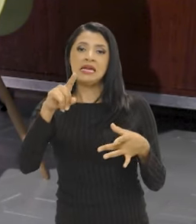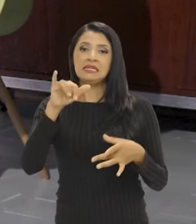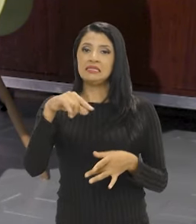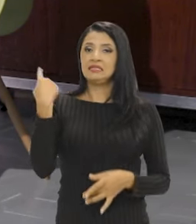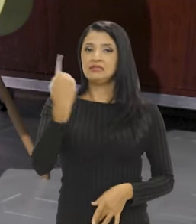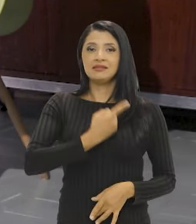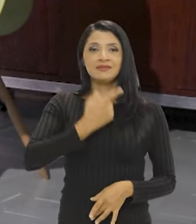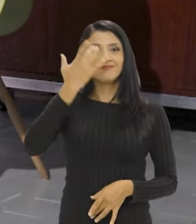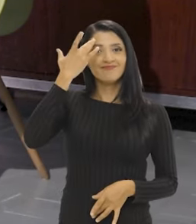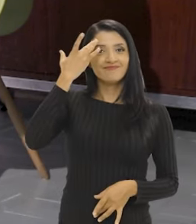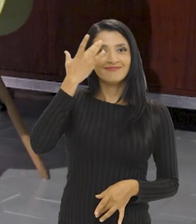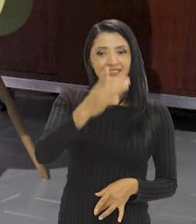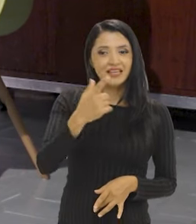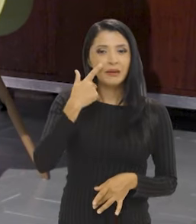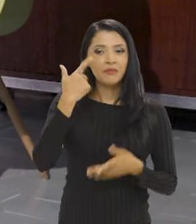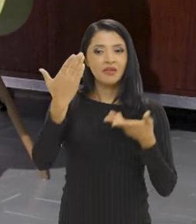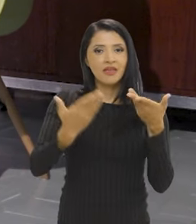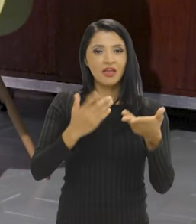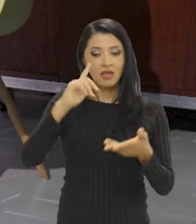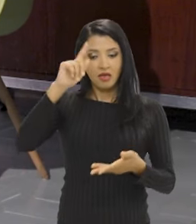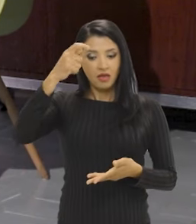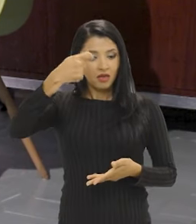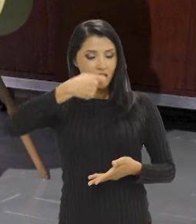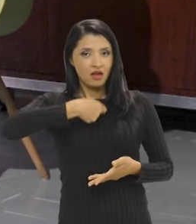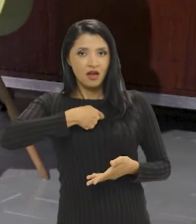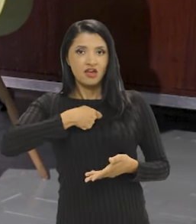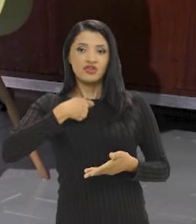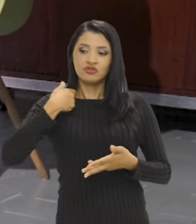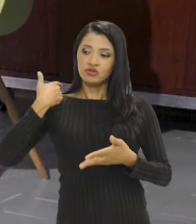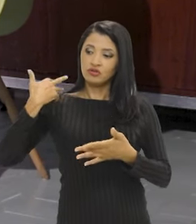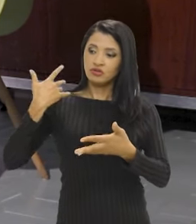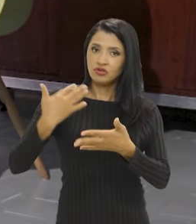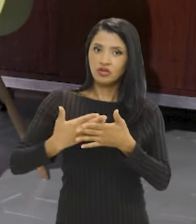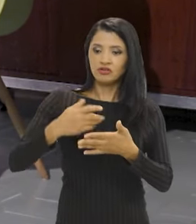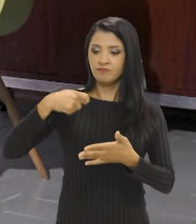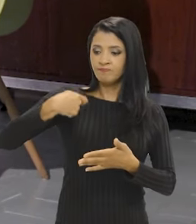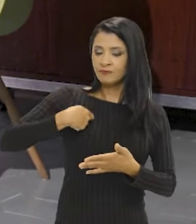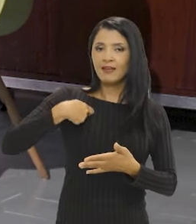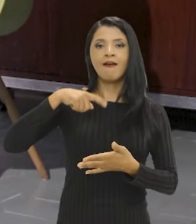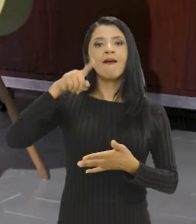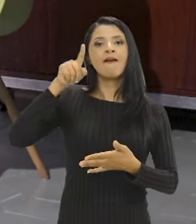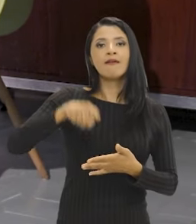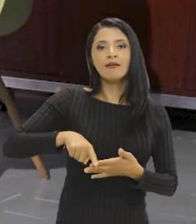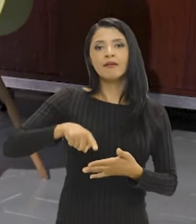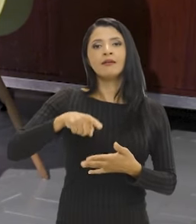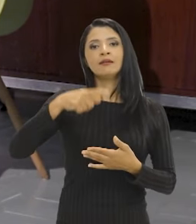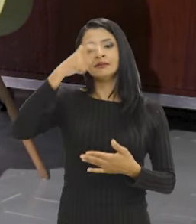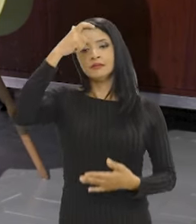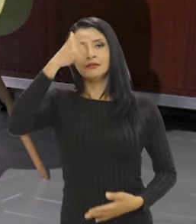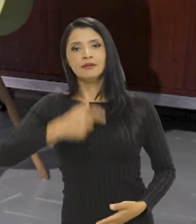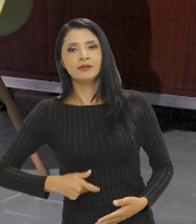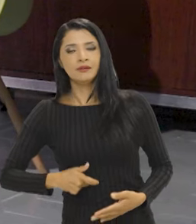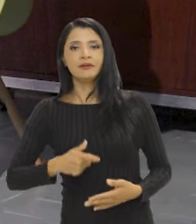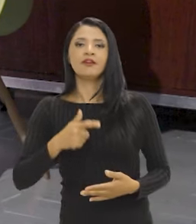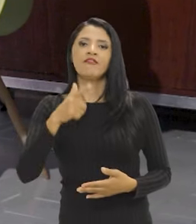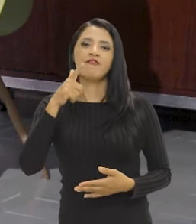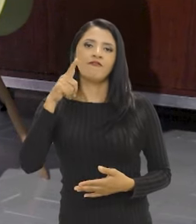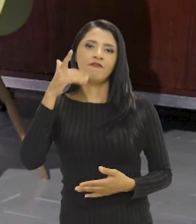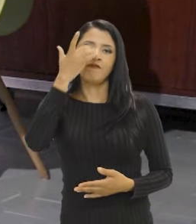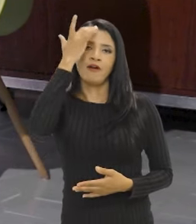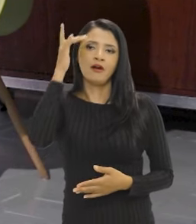gente não sabe lidar com o que temos sido, a gente tem muita facilidade de simplesmente